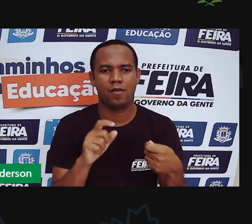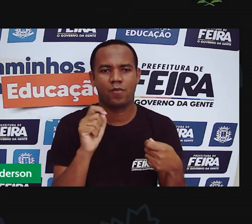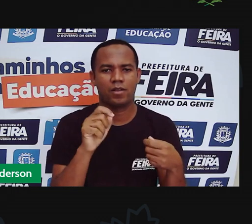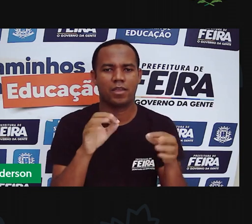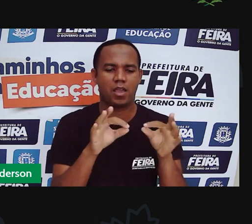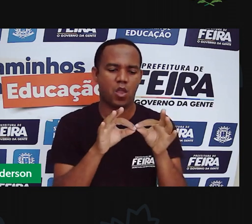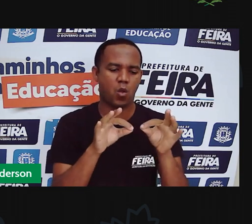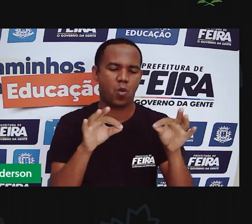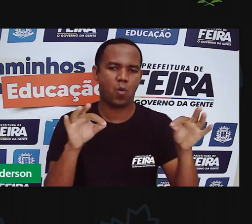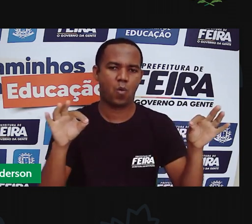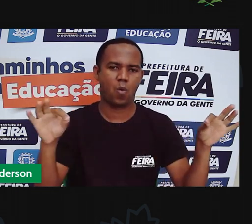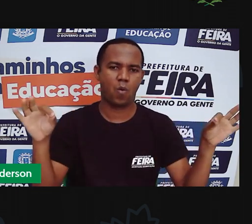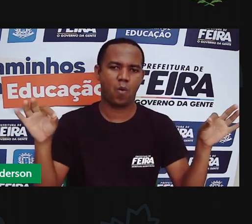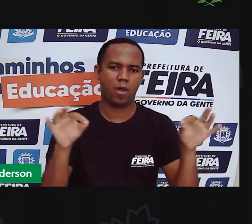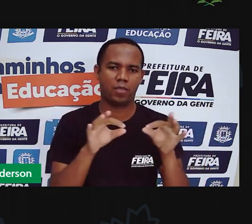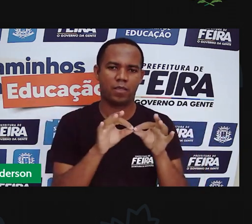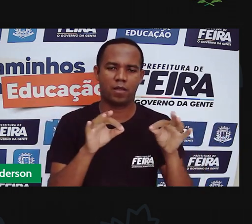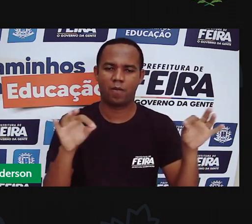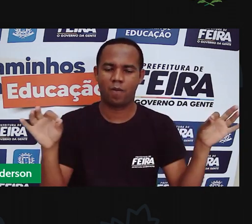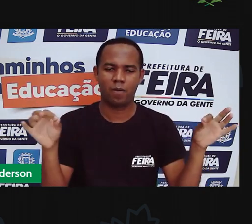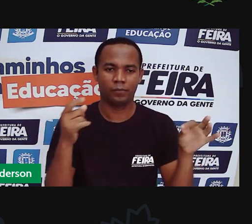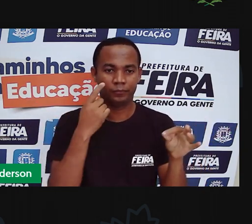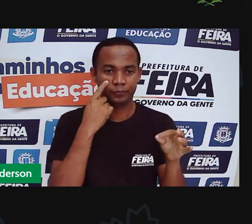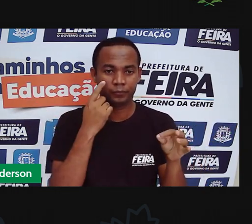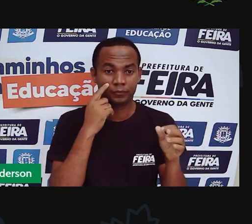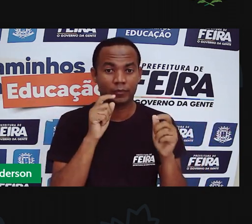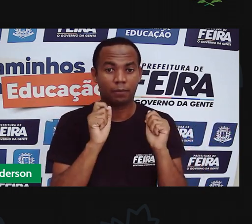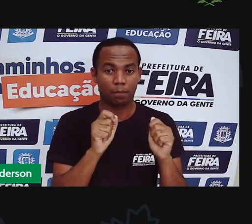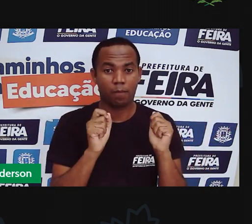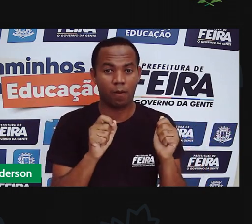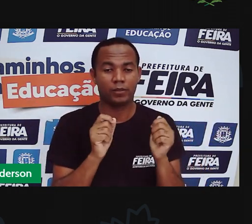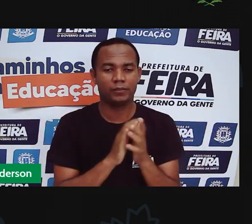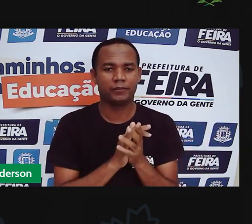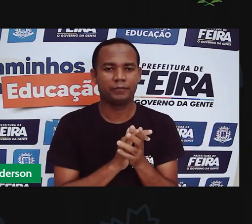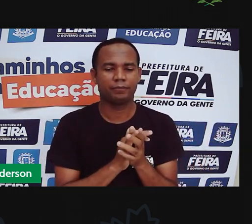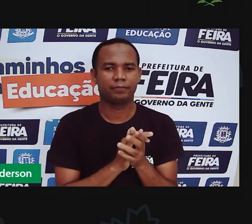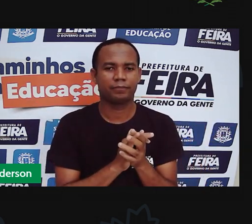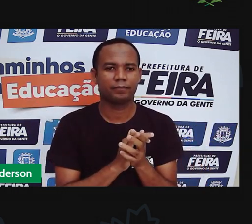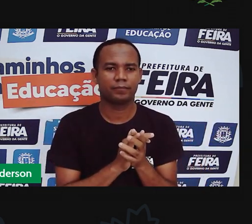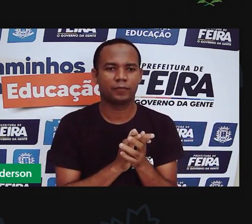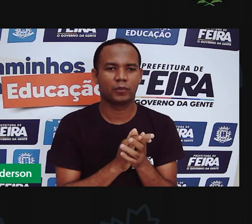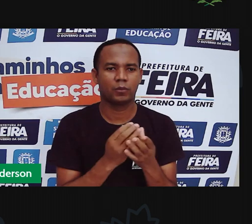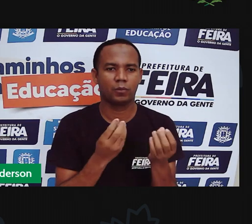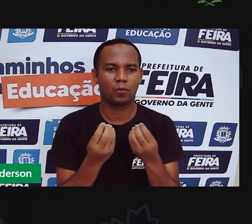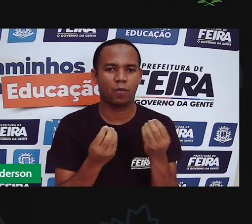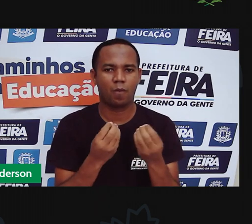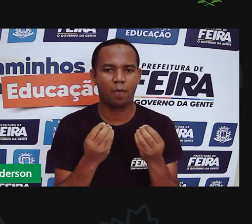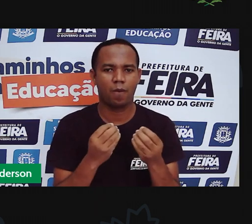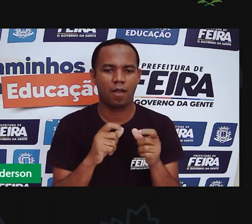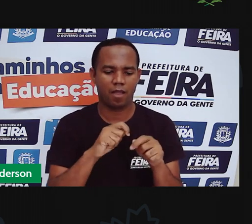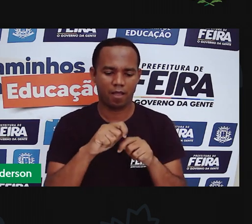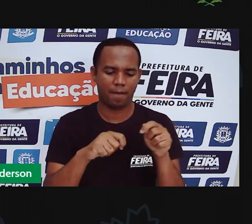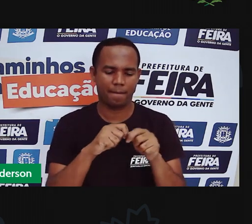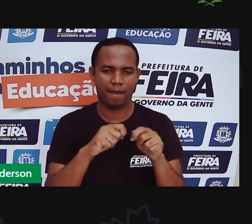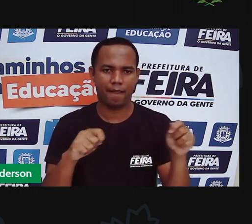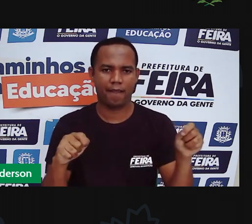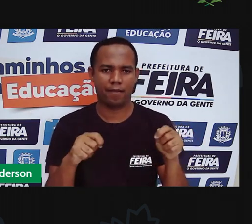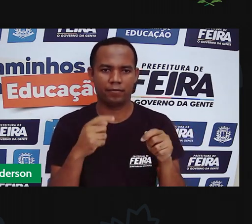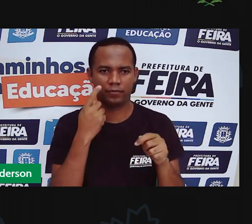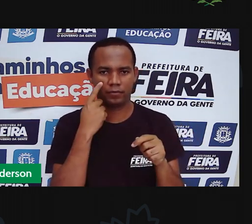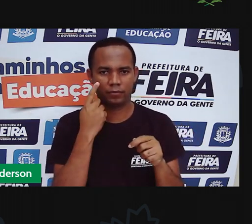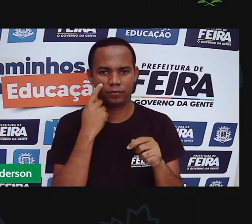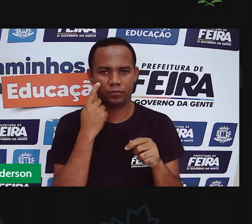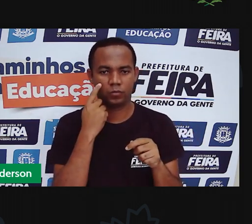né? Cordão. Pode ser esse daqui. Pode ser um cordão de nylon, aquele, né? Que vem amarrado em algumas caixas.